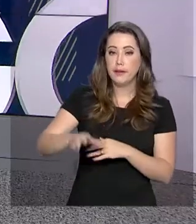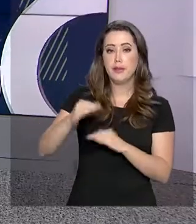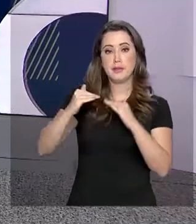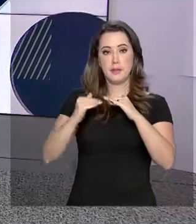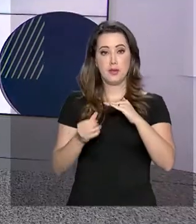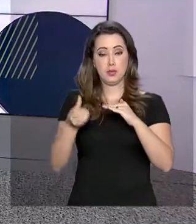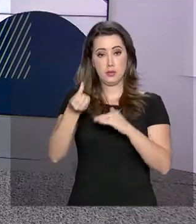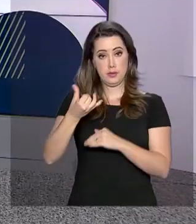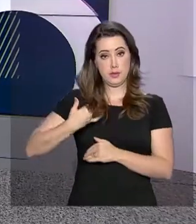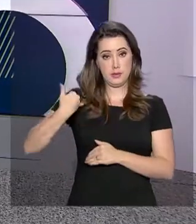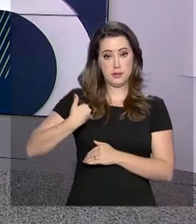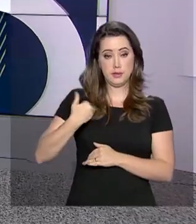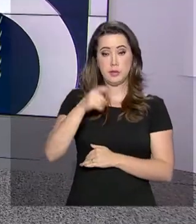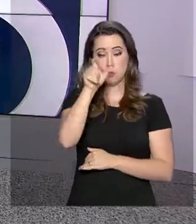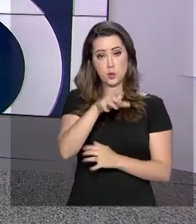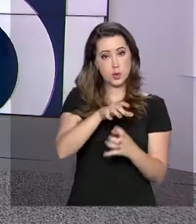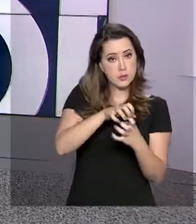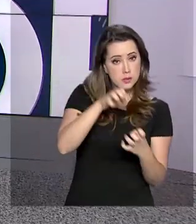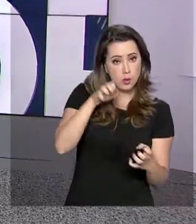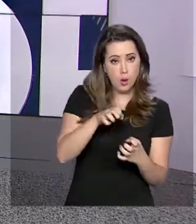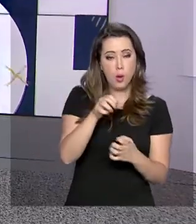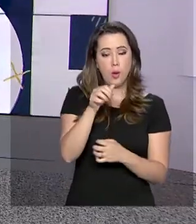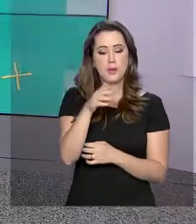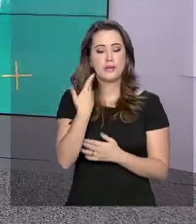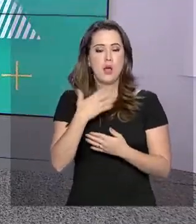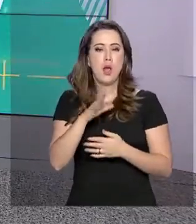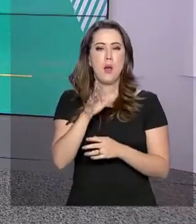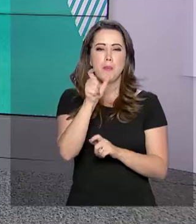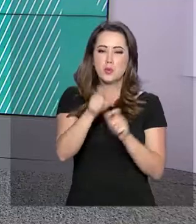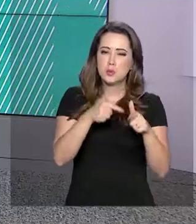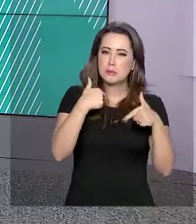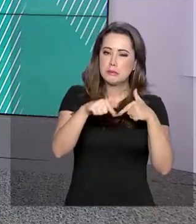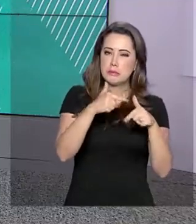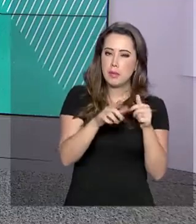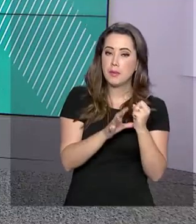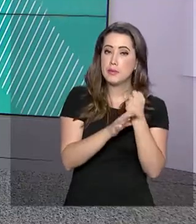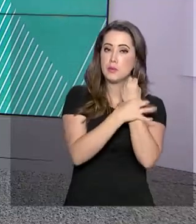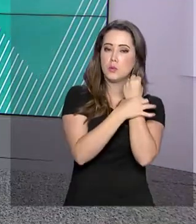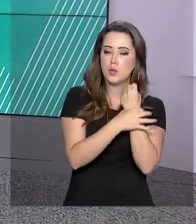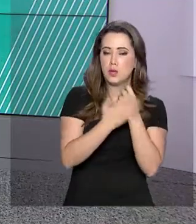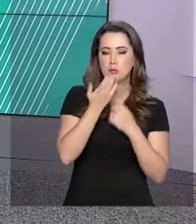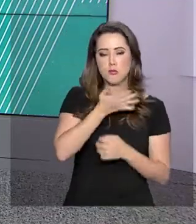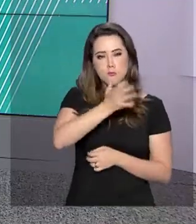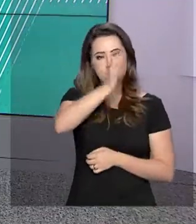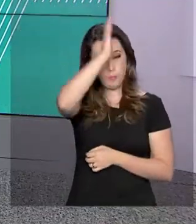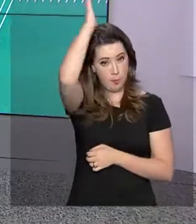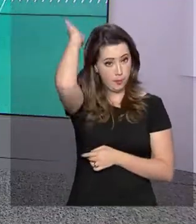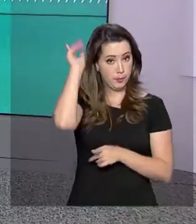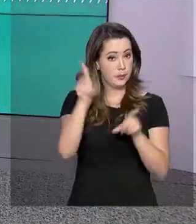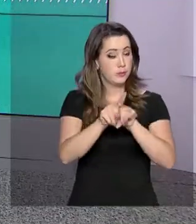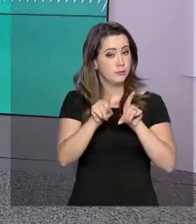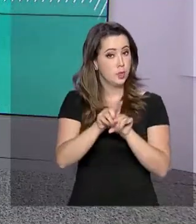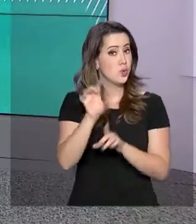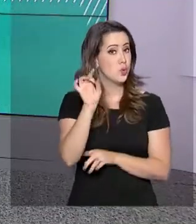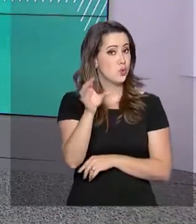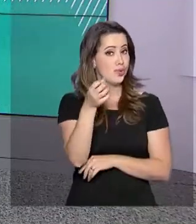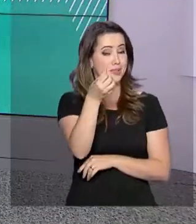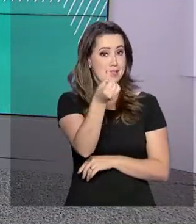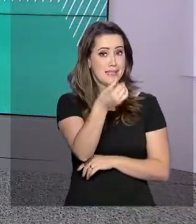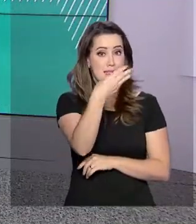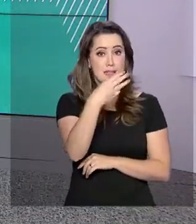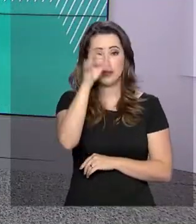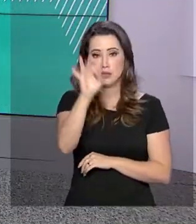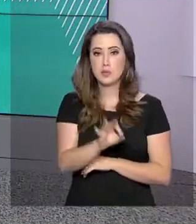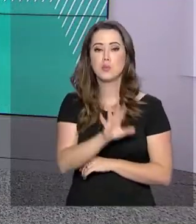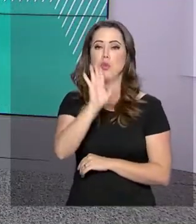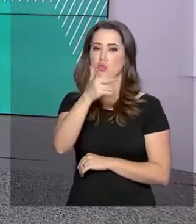policiais, bombeiros e mulheres que tiveram bebês há 45 dias ou menos, apenas 63% se imunizaram.